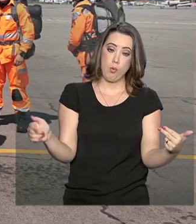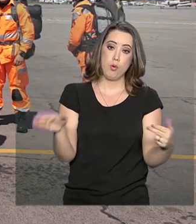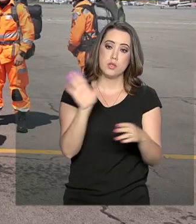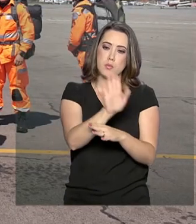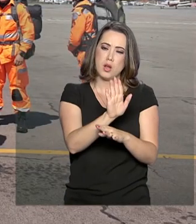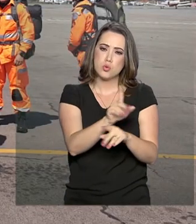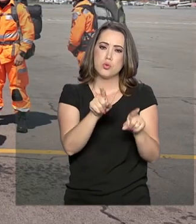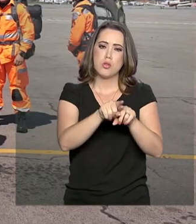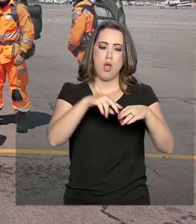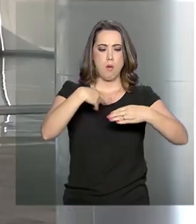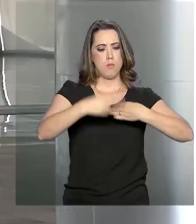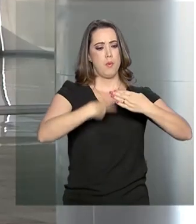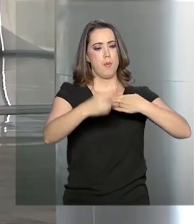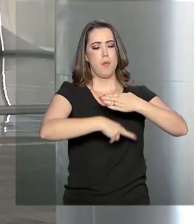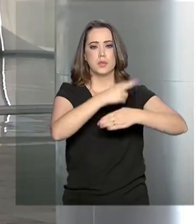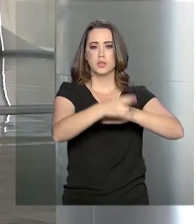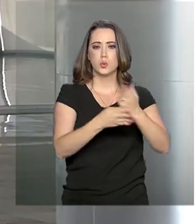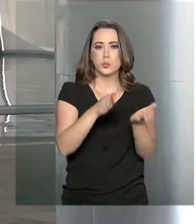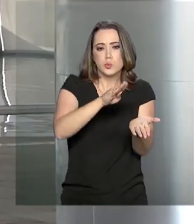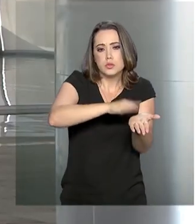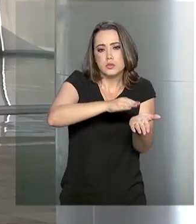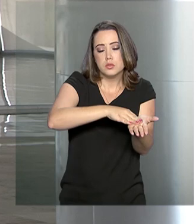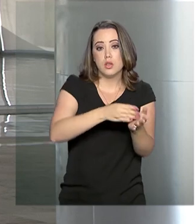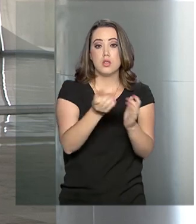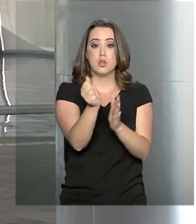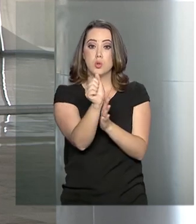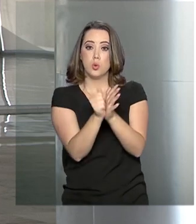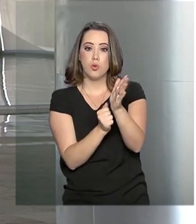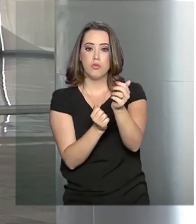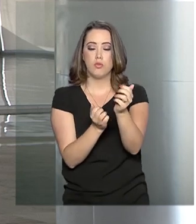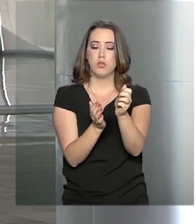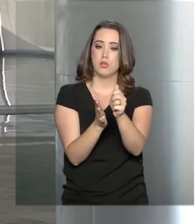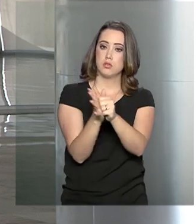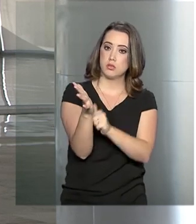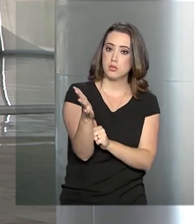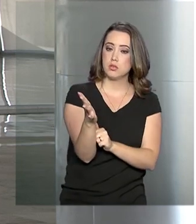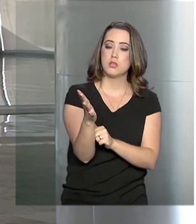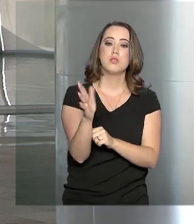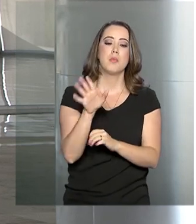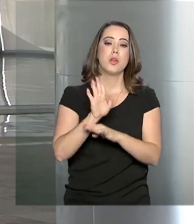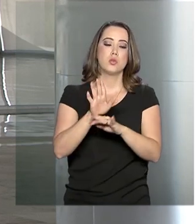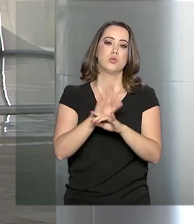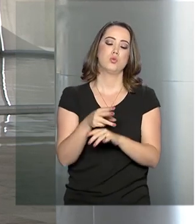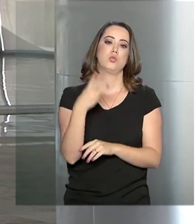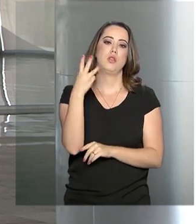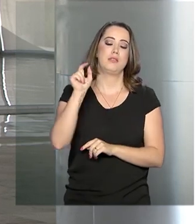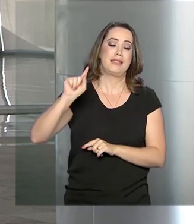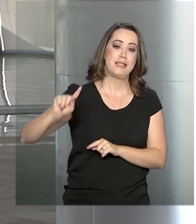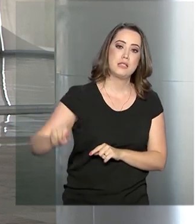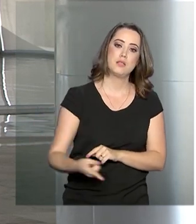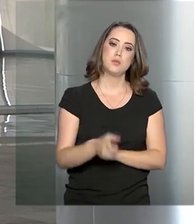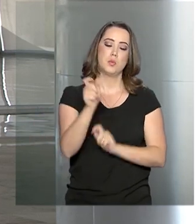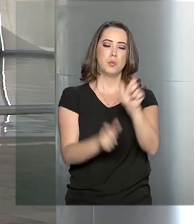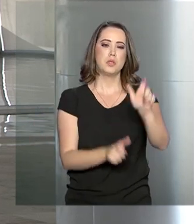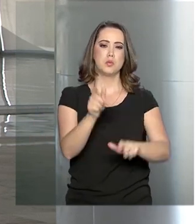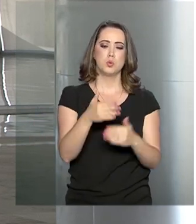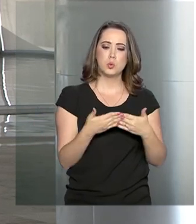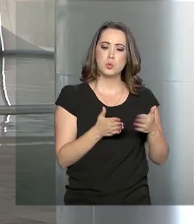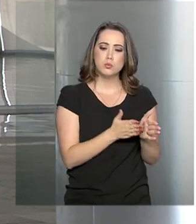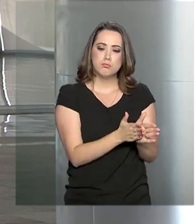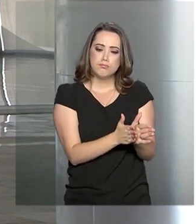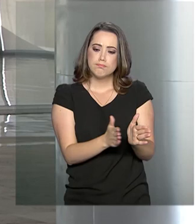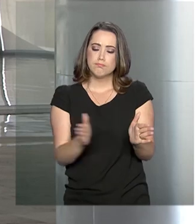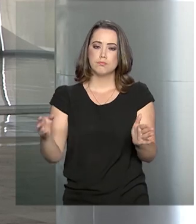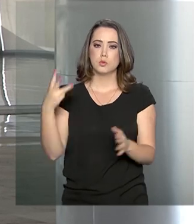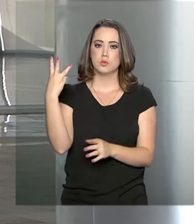ataduras, gases, luvas, que vão ser suficientes para atender até 3 mil pessoas por um período